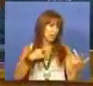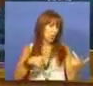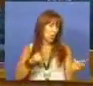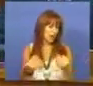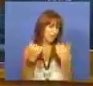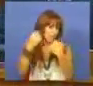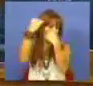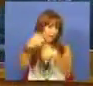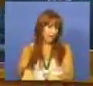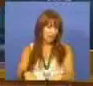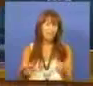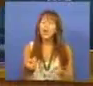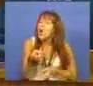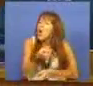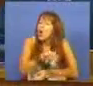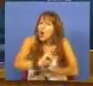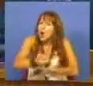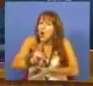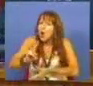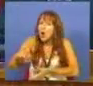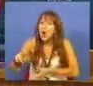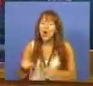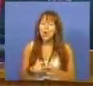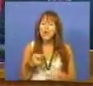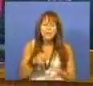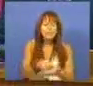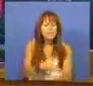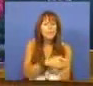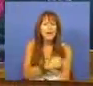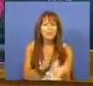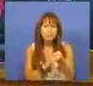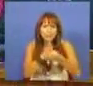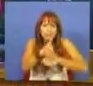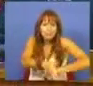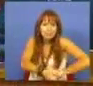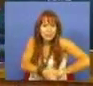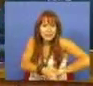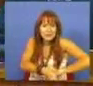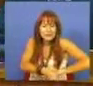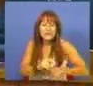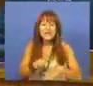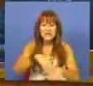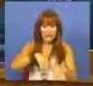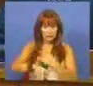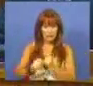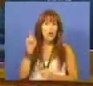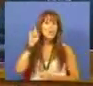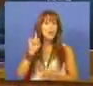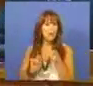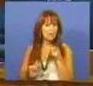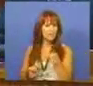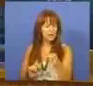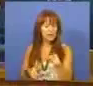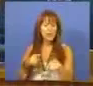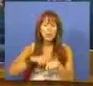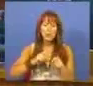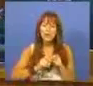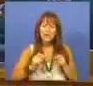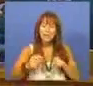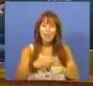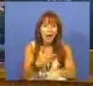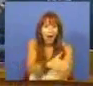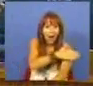essas informações, quais foram as adjudicações diretas realizadas e o seu valor no período